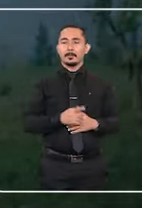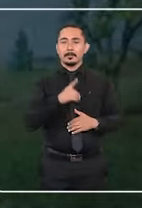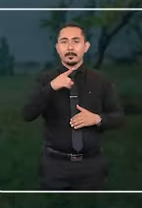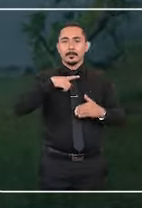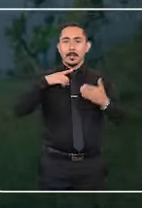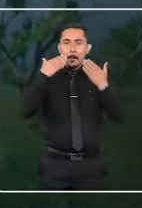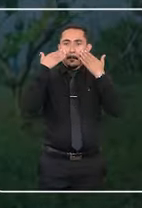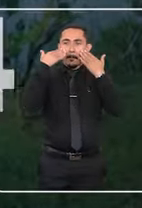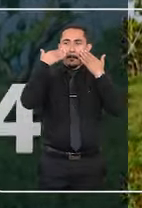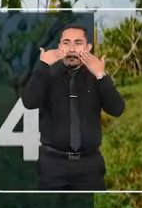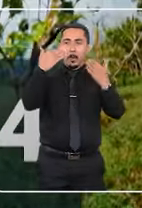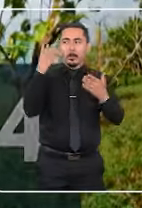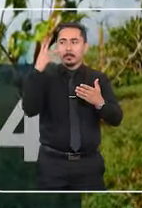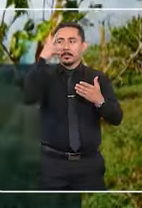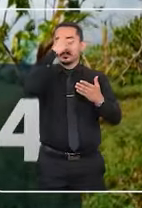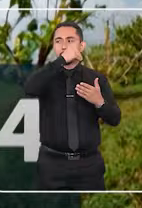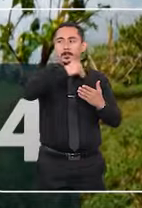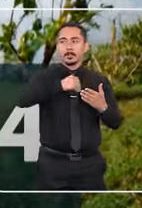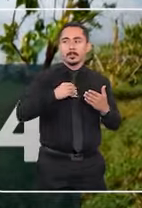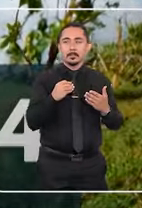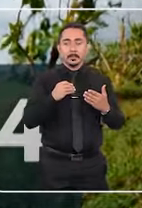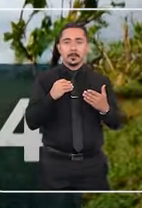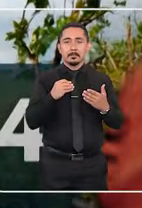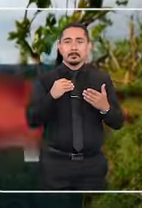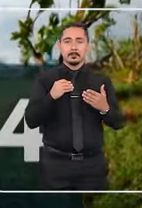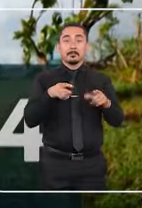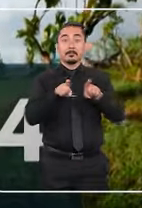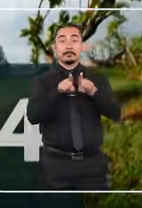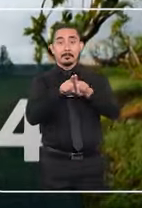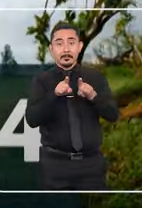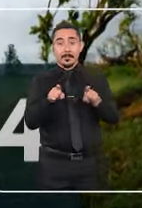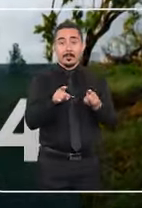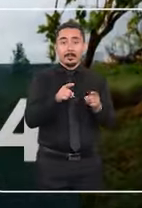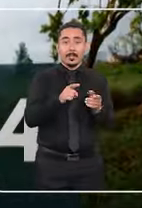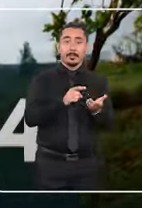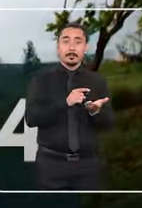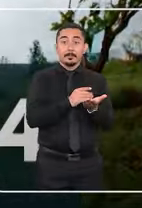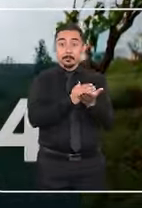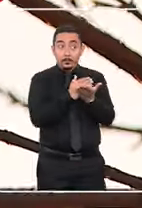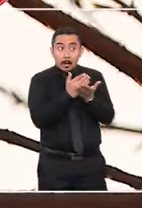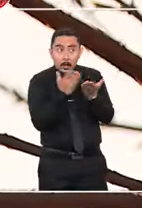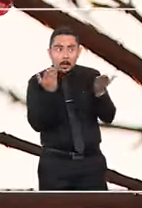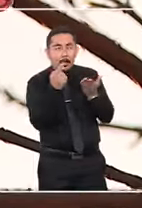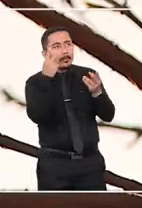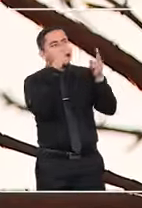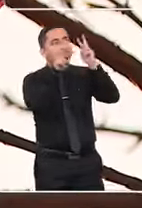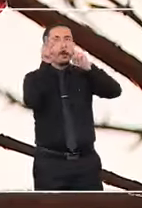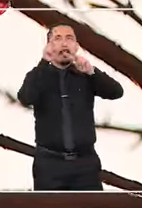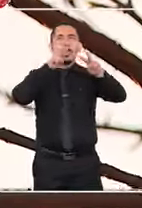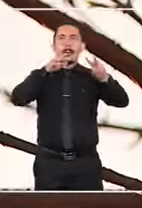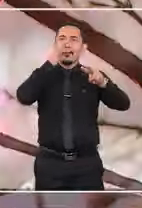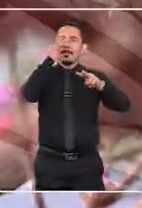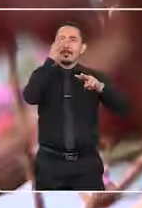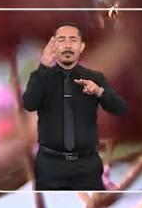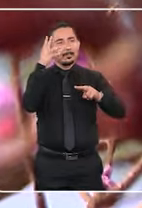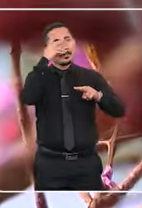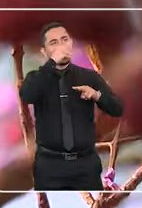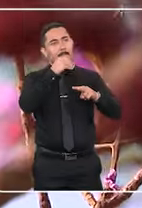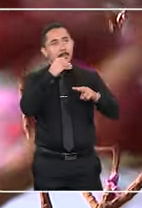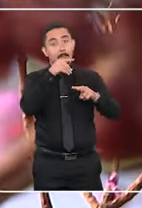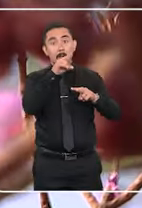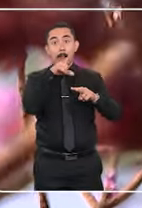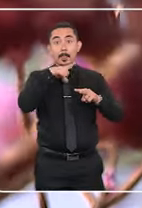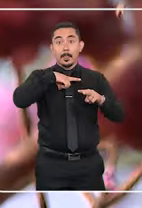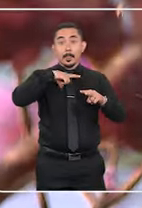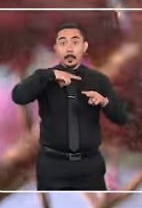e renovação. E chegou a nossa vez de nos encantarmos com as flores dessa cerejeira que estão